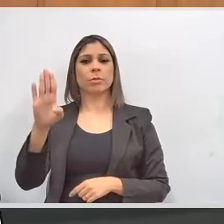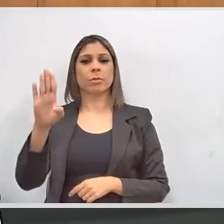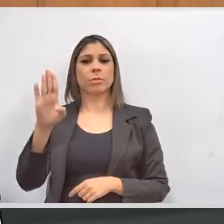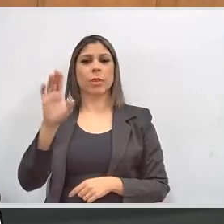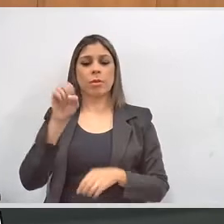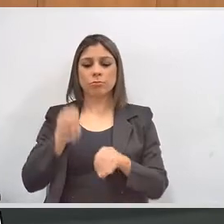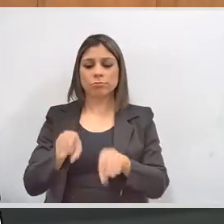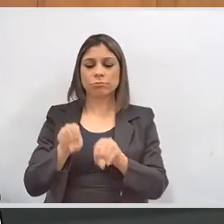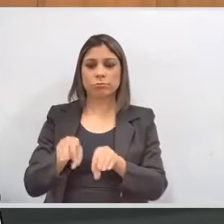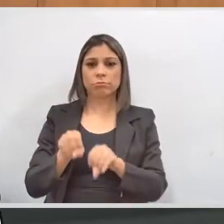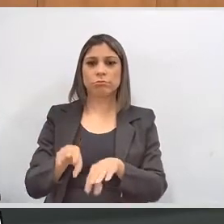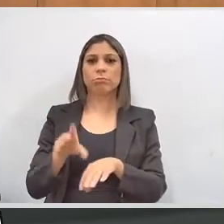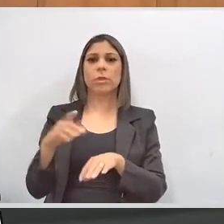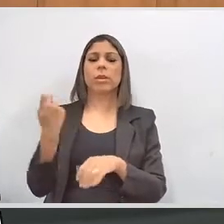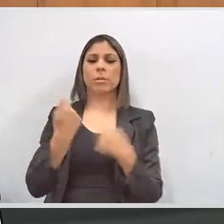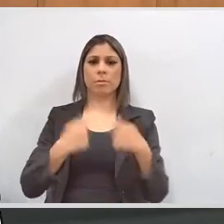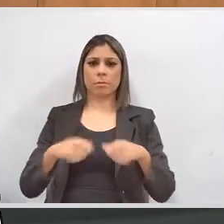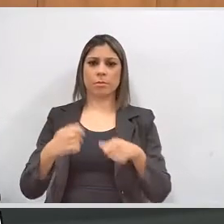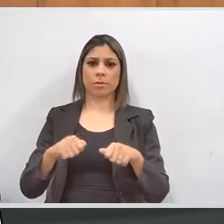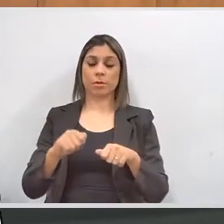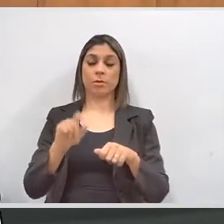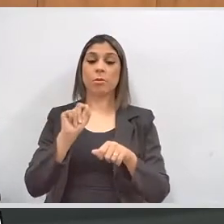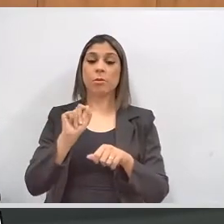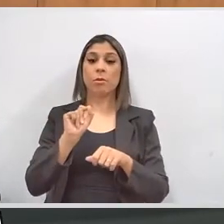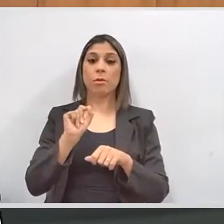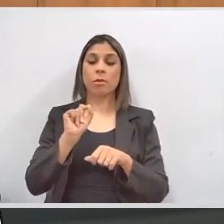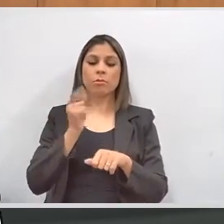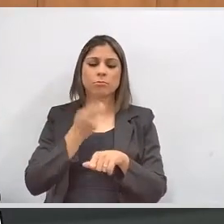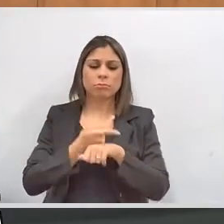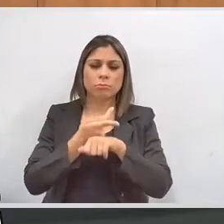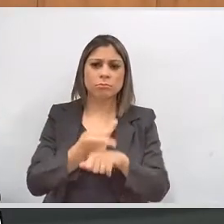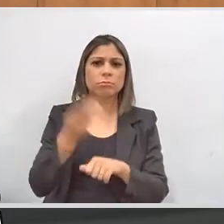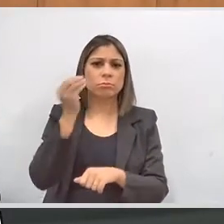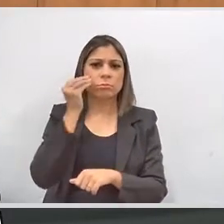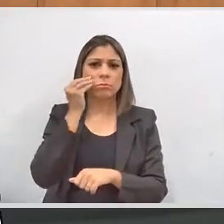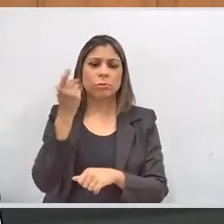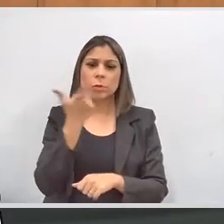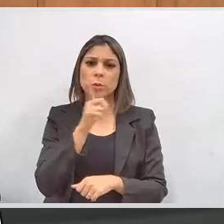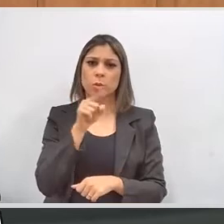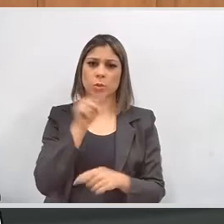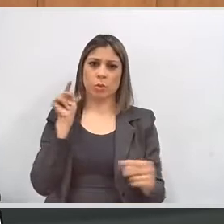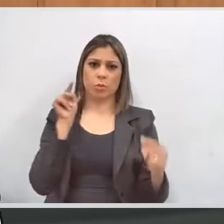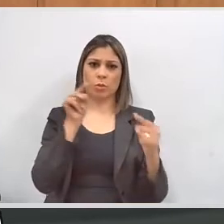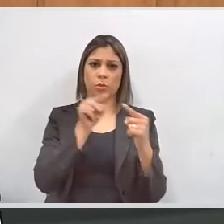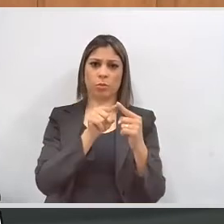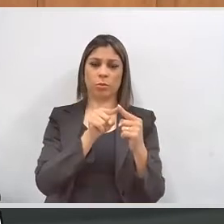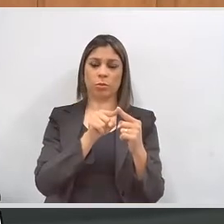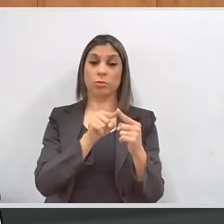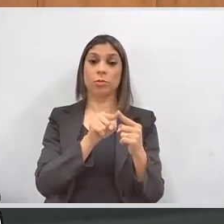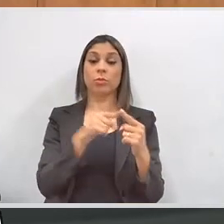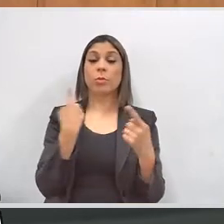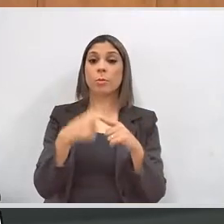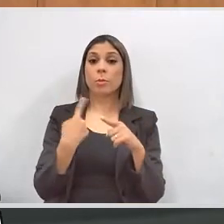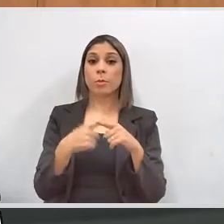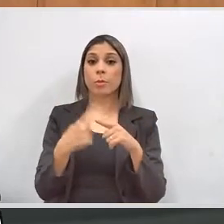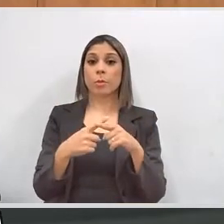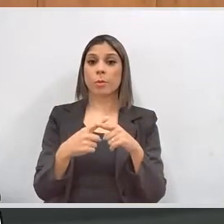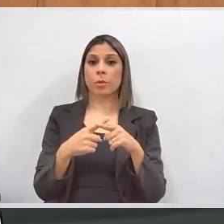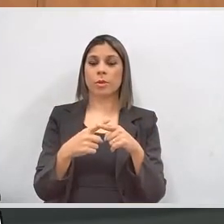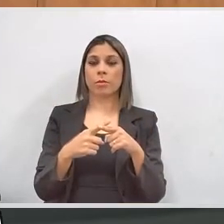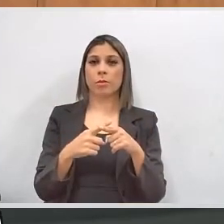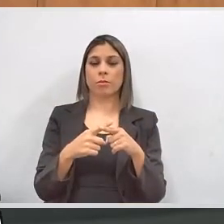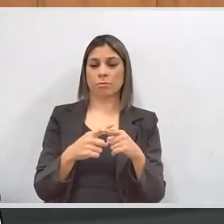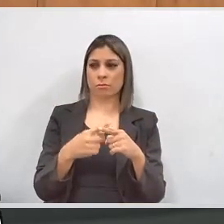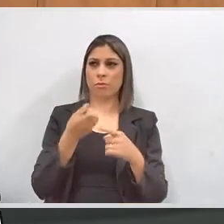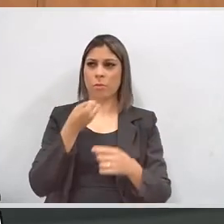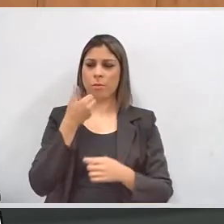é fundamental na busca de concretização desse objetivo. Porque, do ponto de